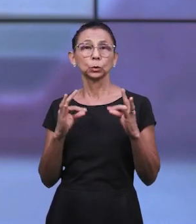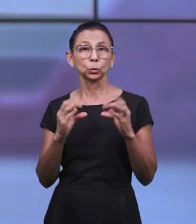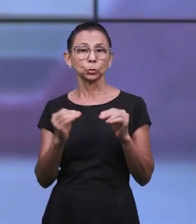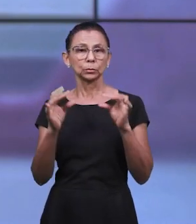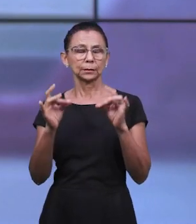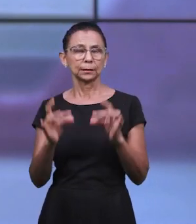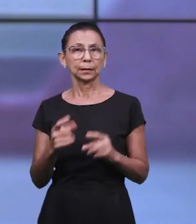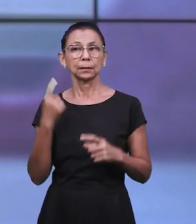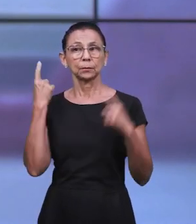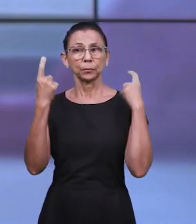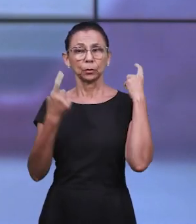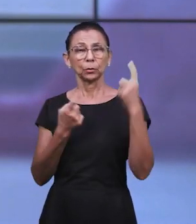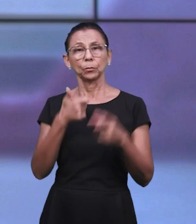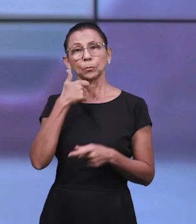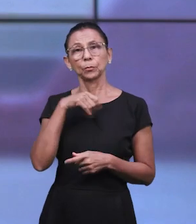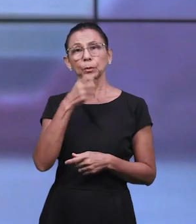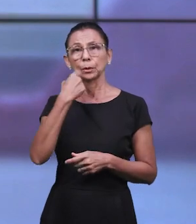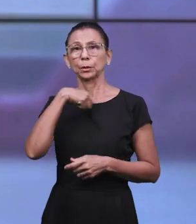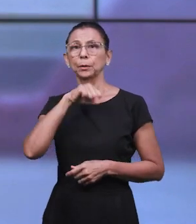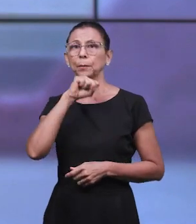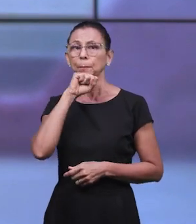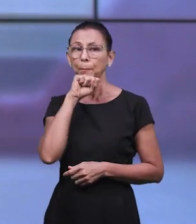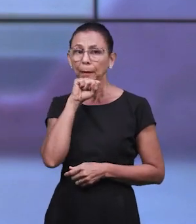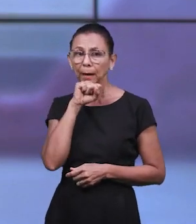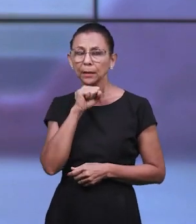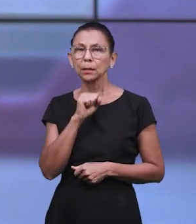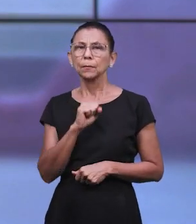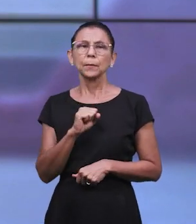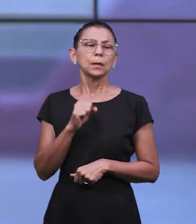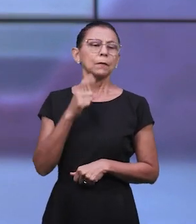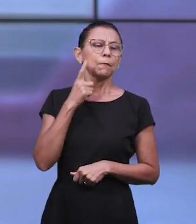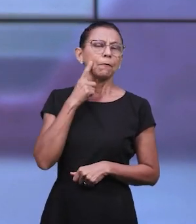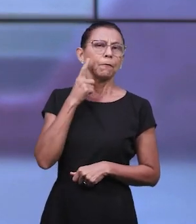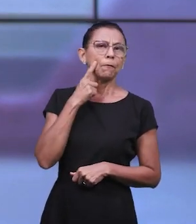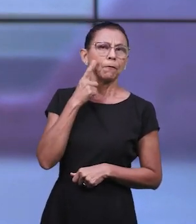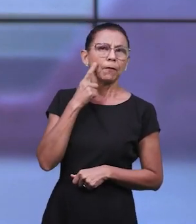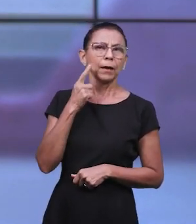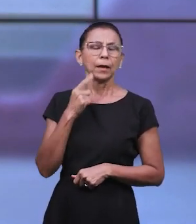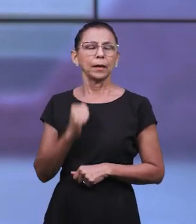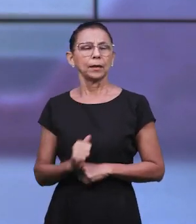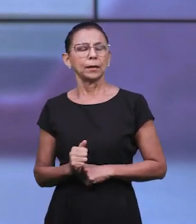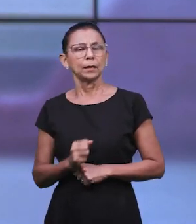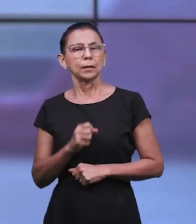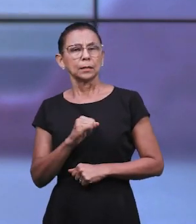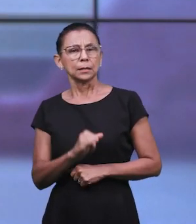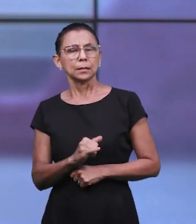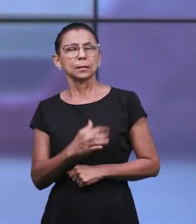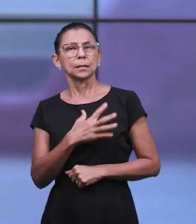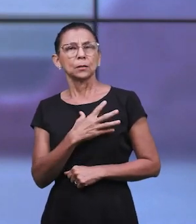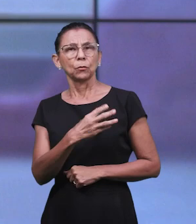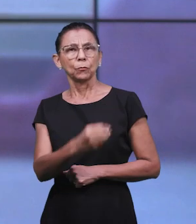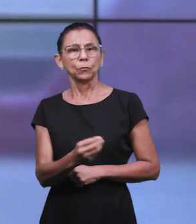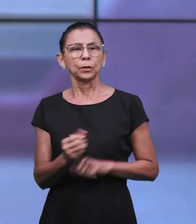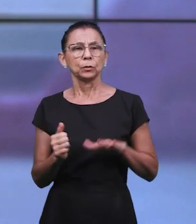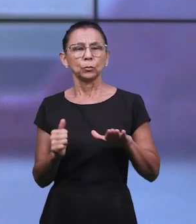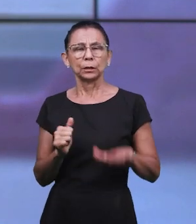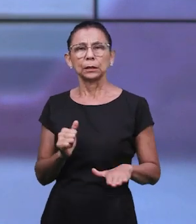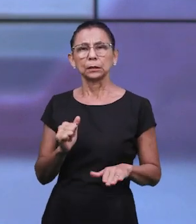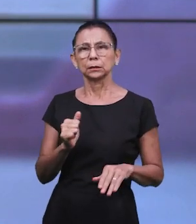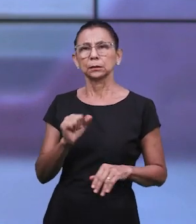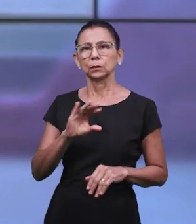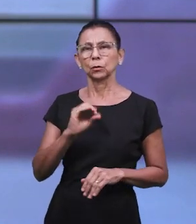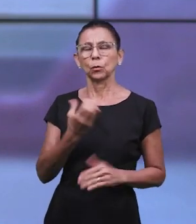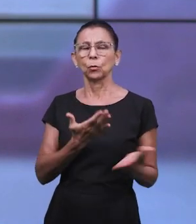formal. Estes pais também incentivam o diálogo em casa, consideram a opinião da criança ou do jovem,